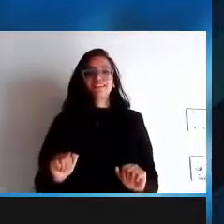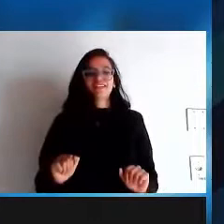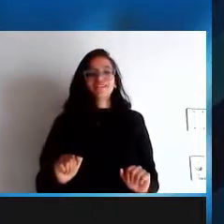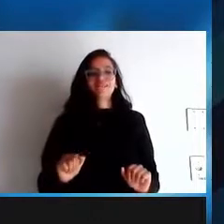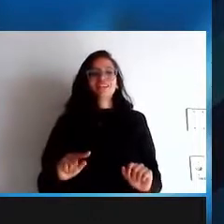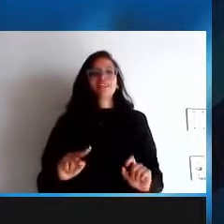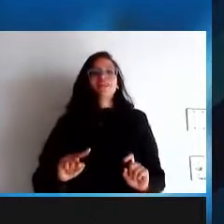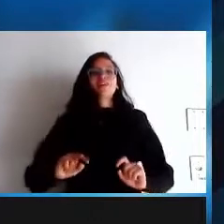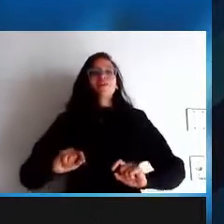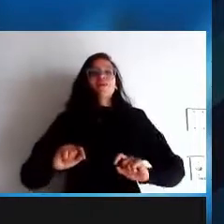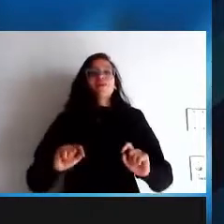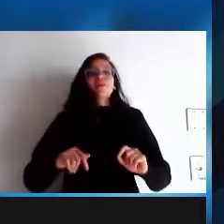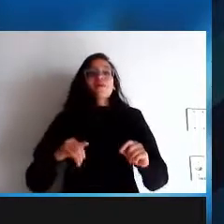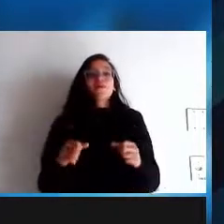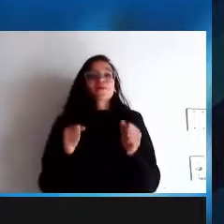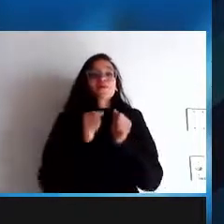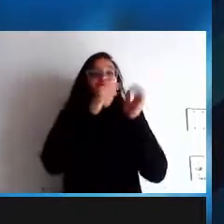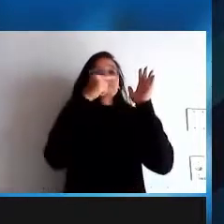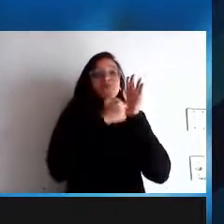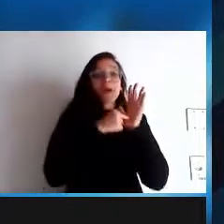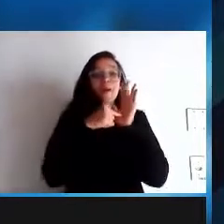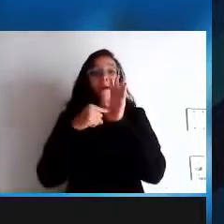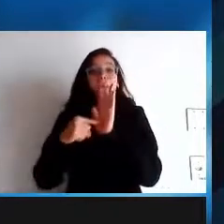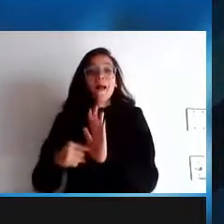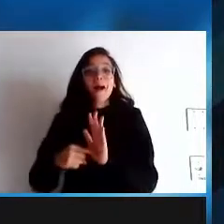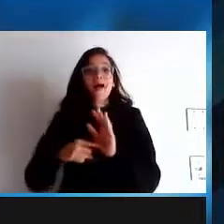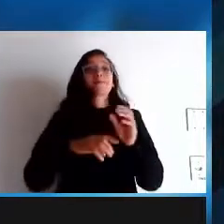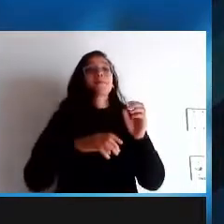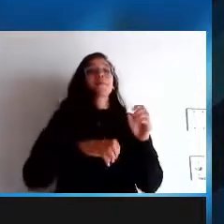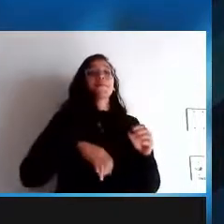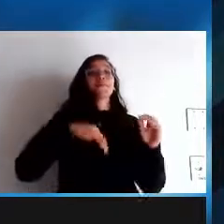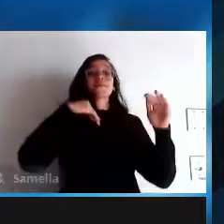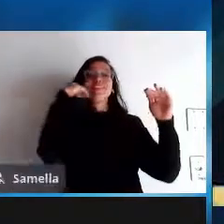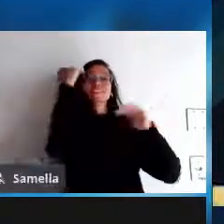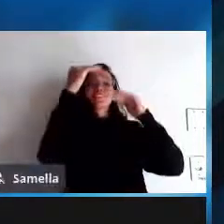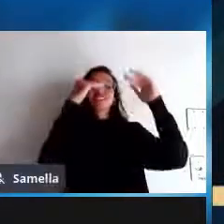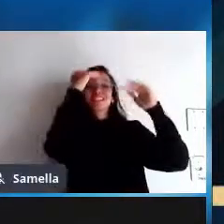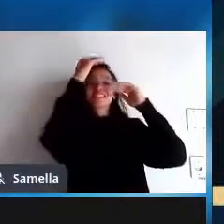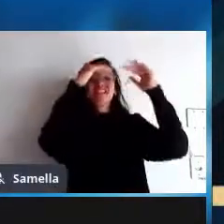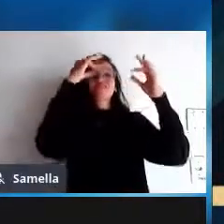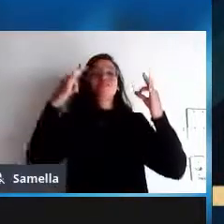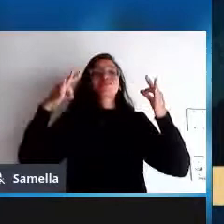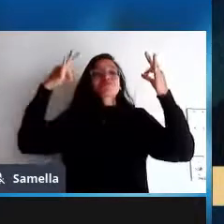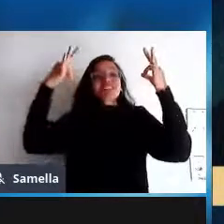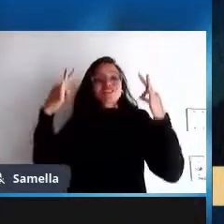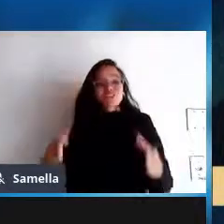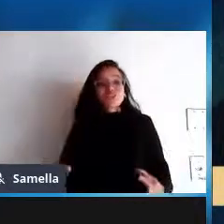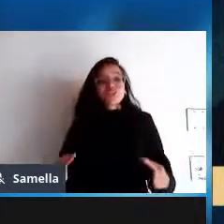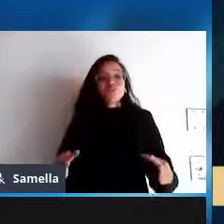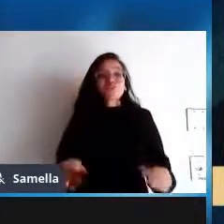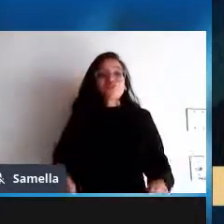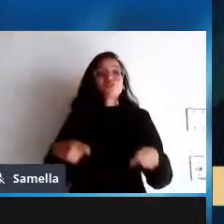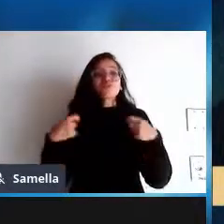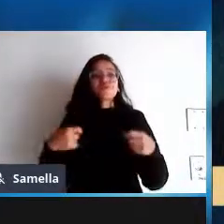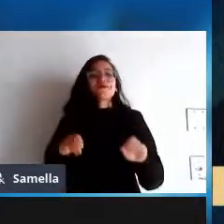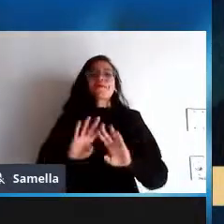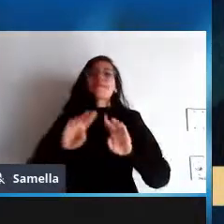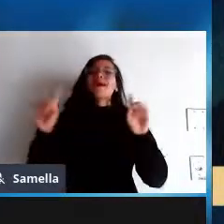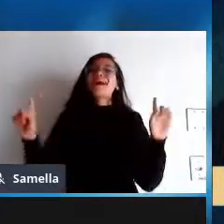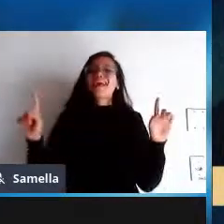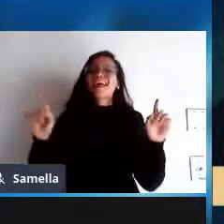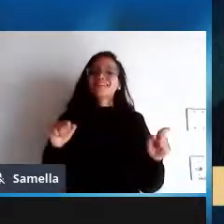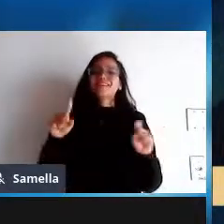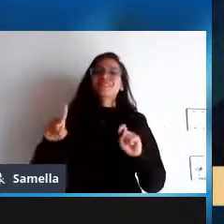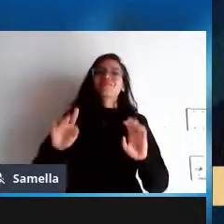modelo de desenvolvimento justo para desenvolvedores e usuários é um conceito que parece ser um pouco vago também